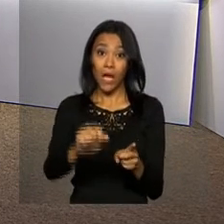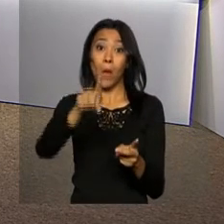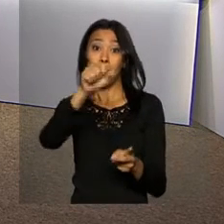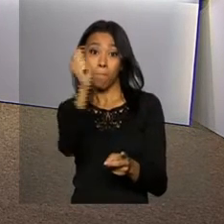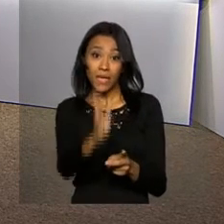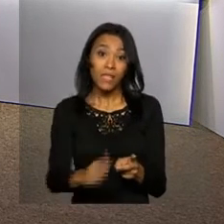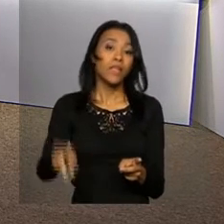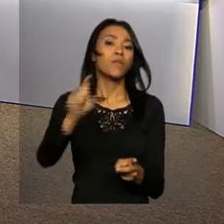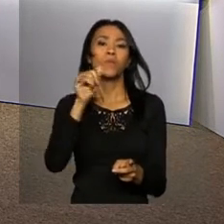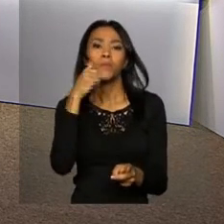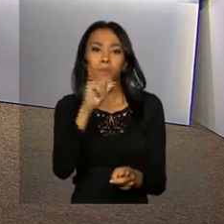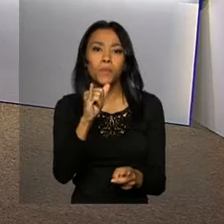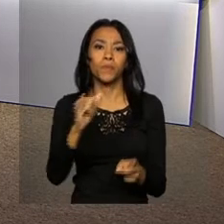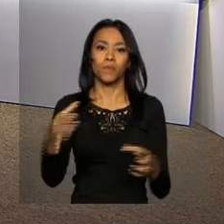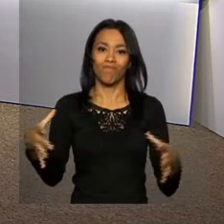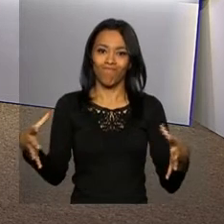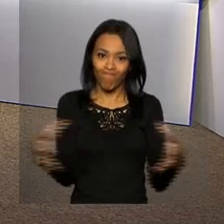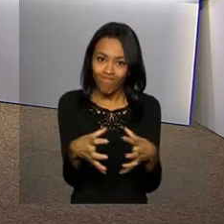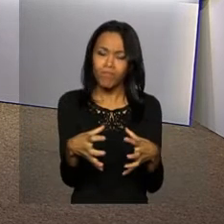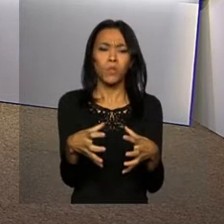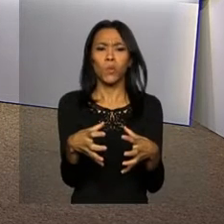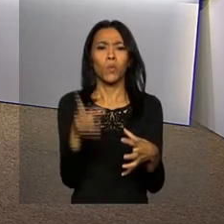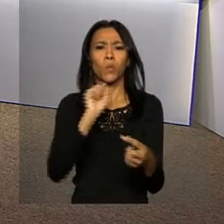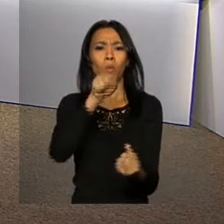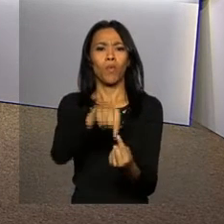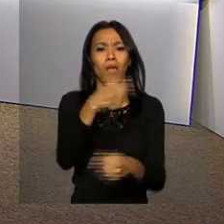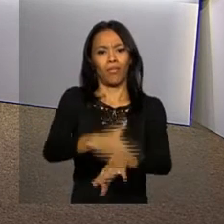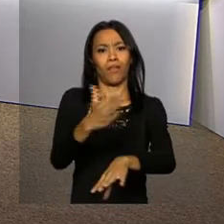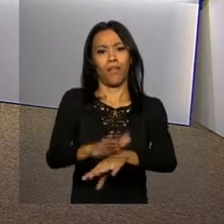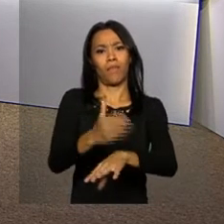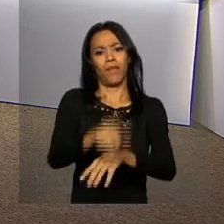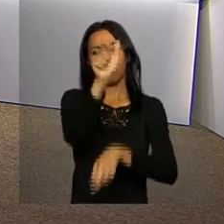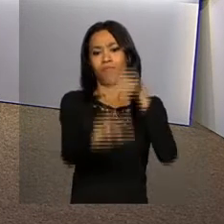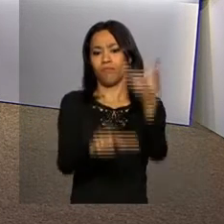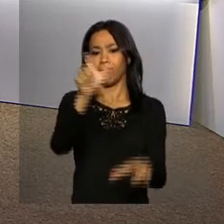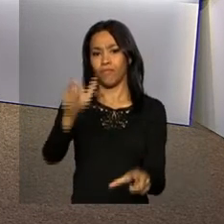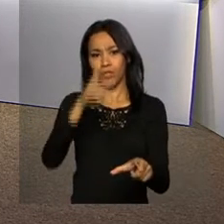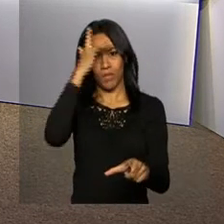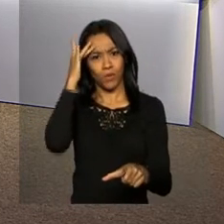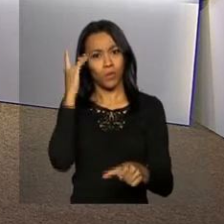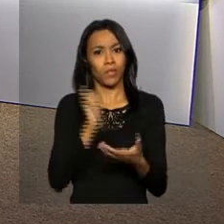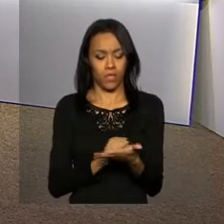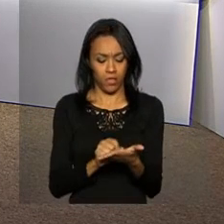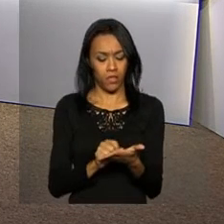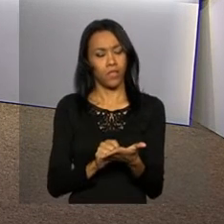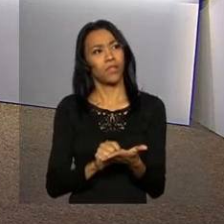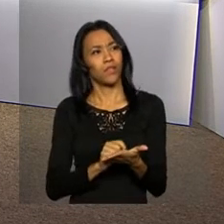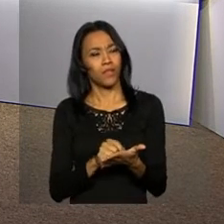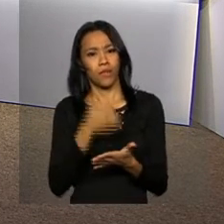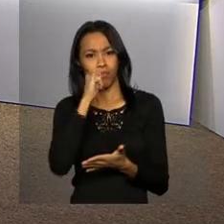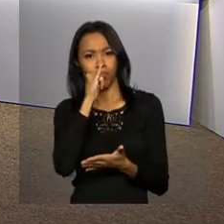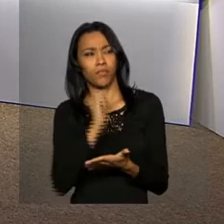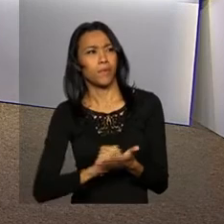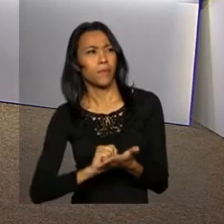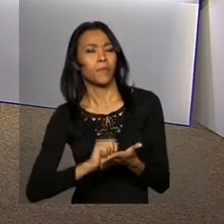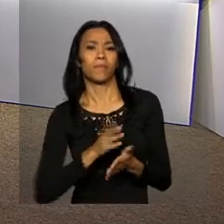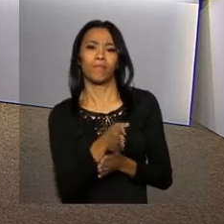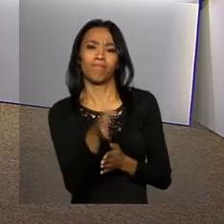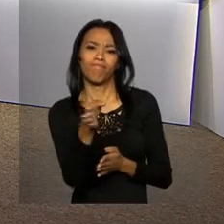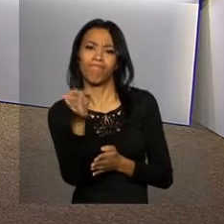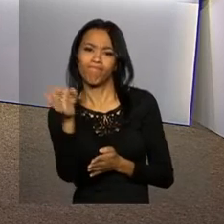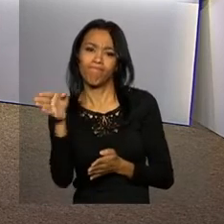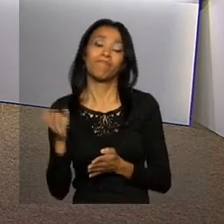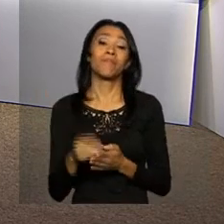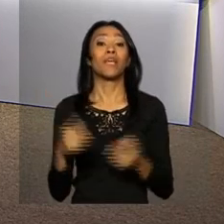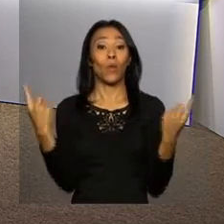Energia Elétrica, promoveu o treinamento de milhares de leituristas, para que eles participem do combate ao mosquito transmissor